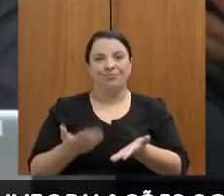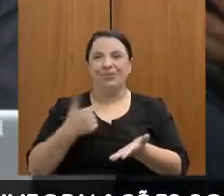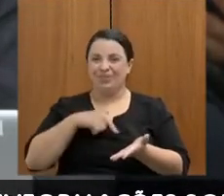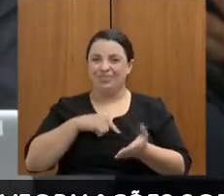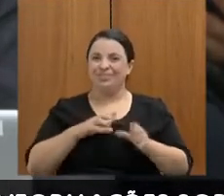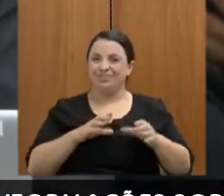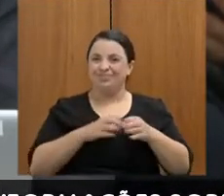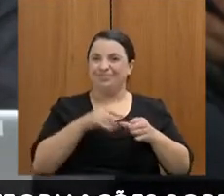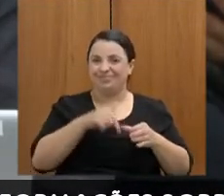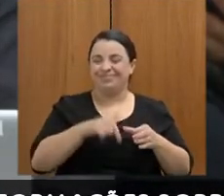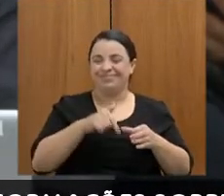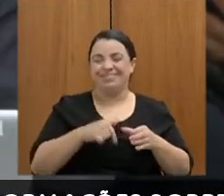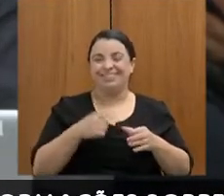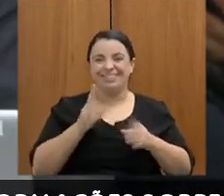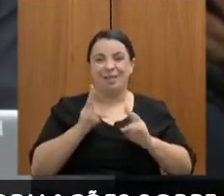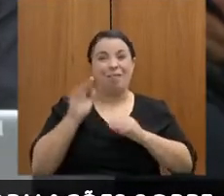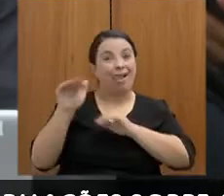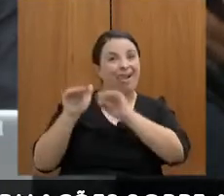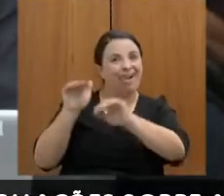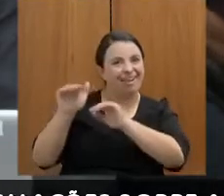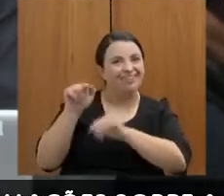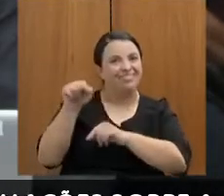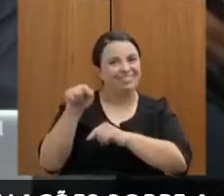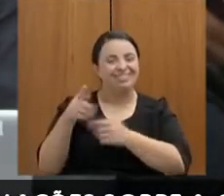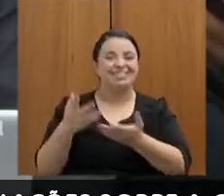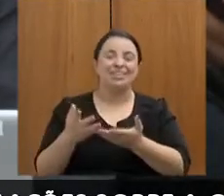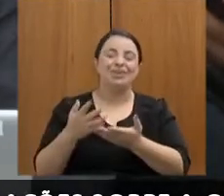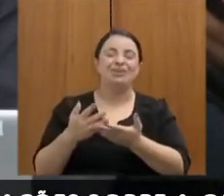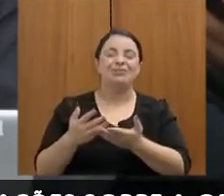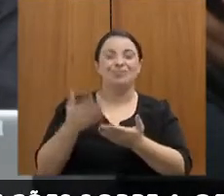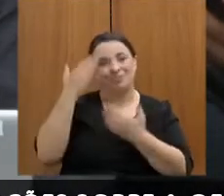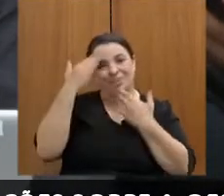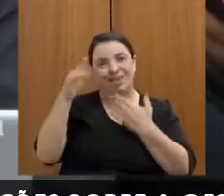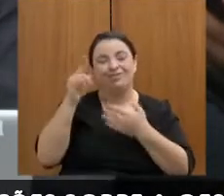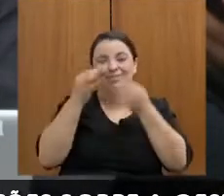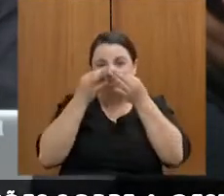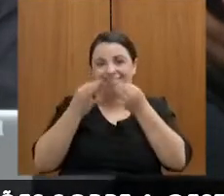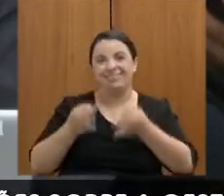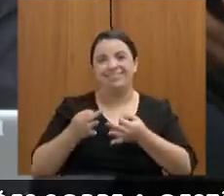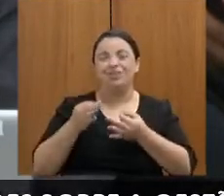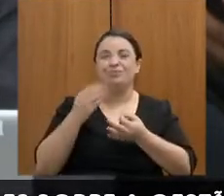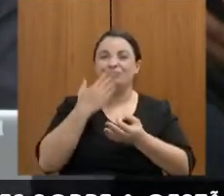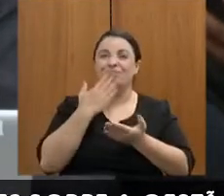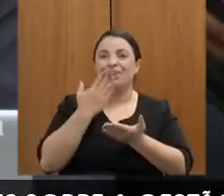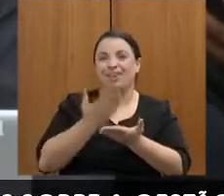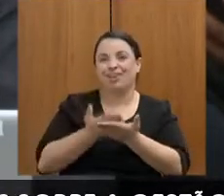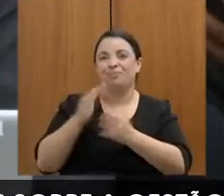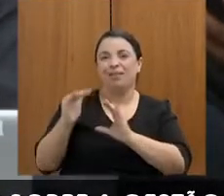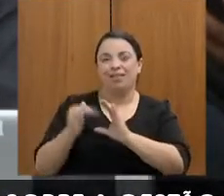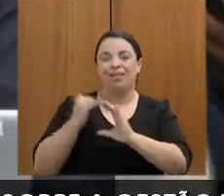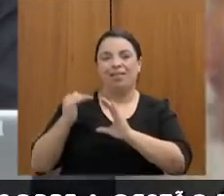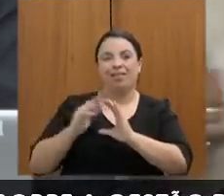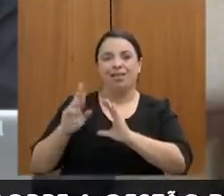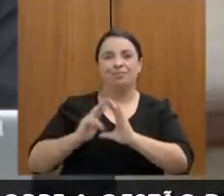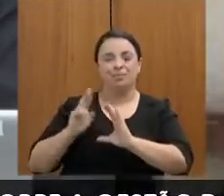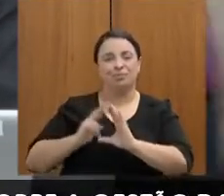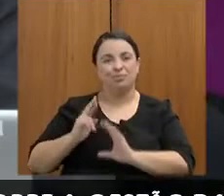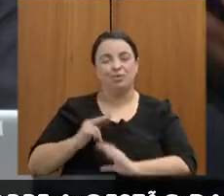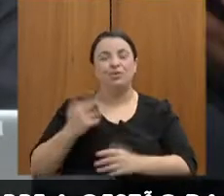para a secretaria da Fazenda, então sempre agradeço a atenção em responder aos requerimentos. Já foi requerimento de questão de valor, de taxa de